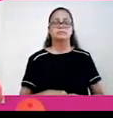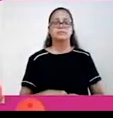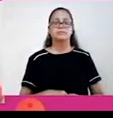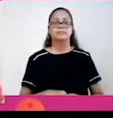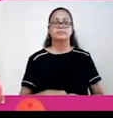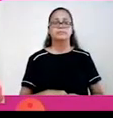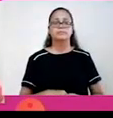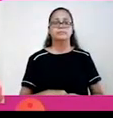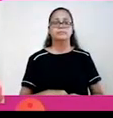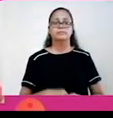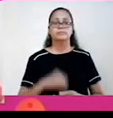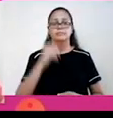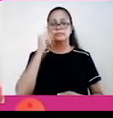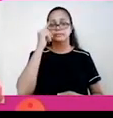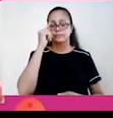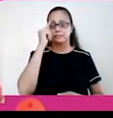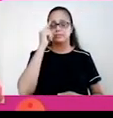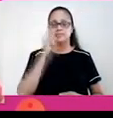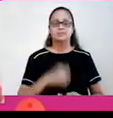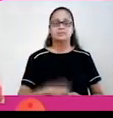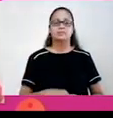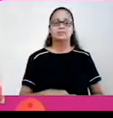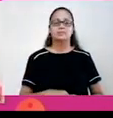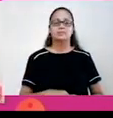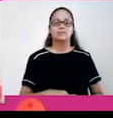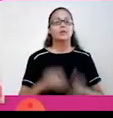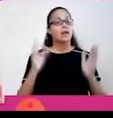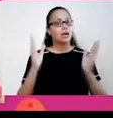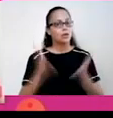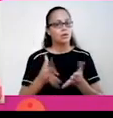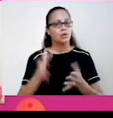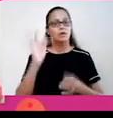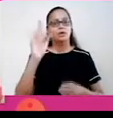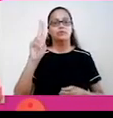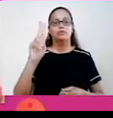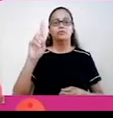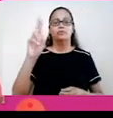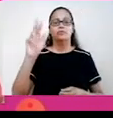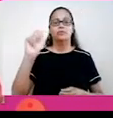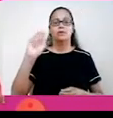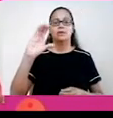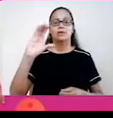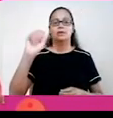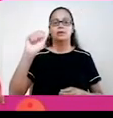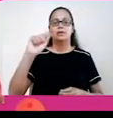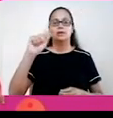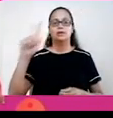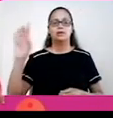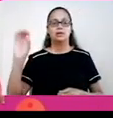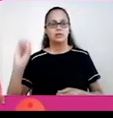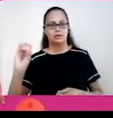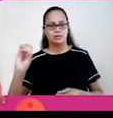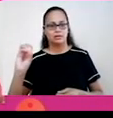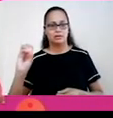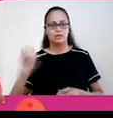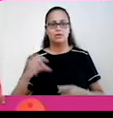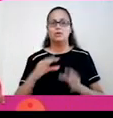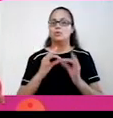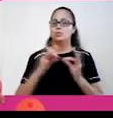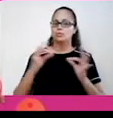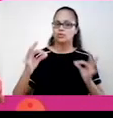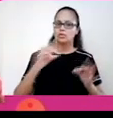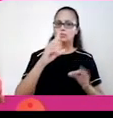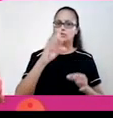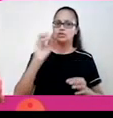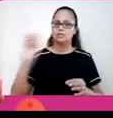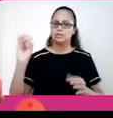Continuando, nós estamos falando aí do ciclone, vamos falar então dos furacões. O diâmetro médio de um furacão varia de 100 a 500